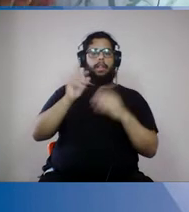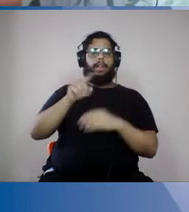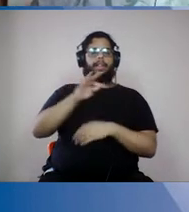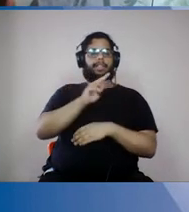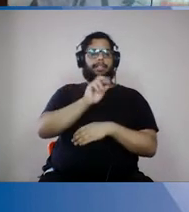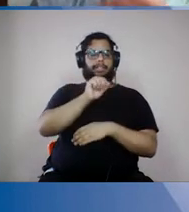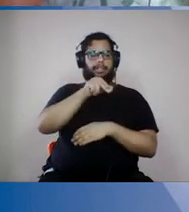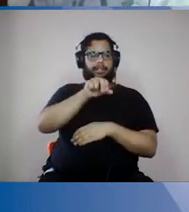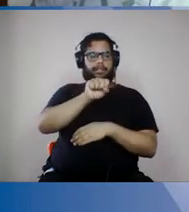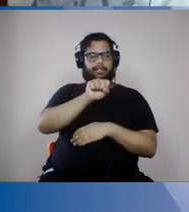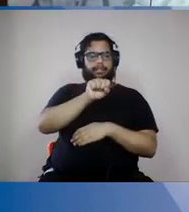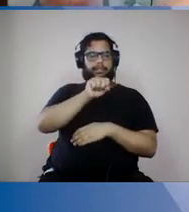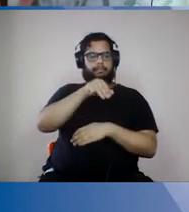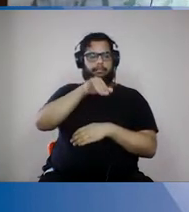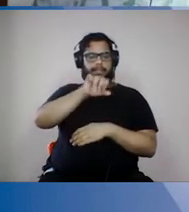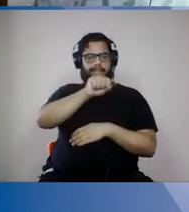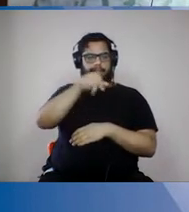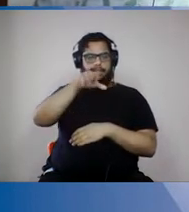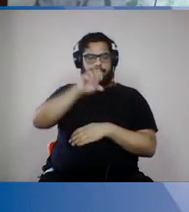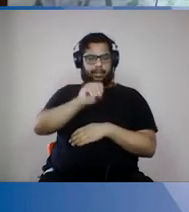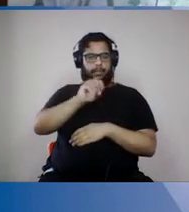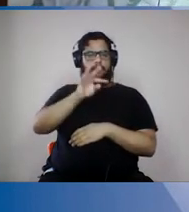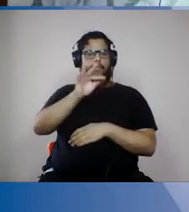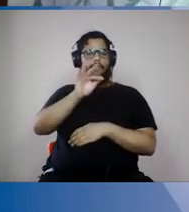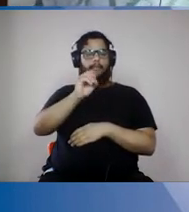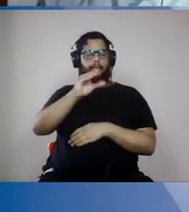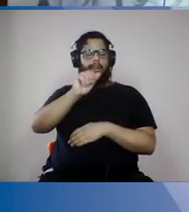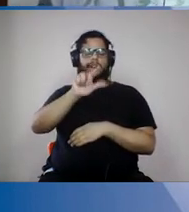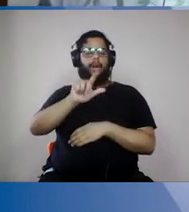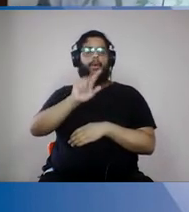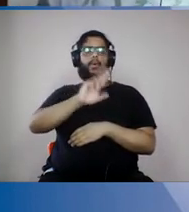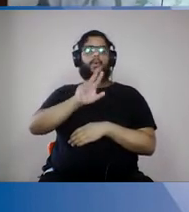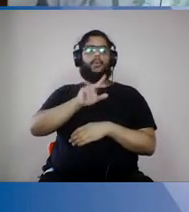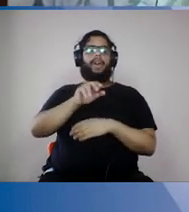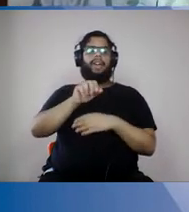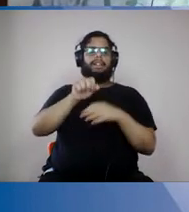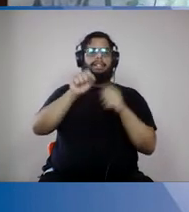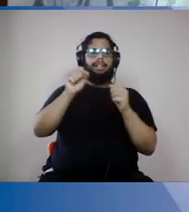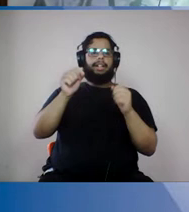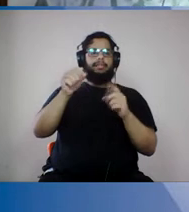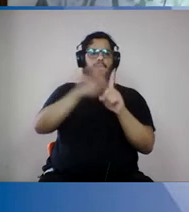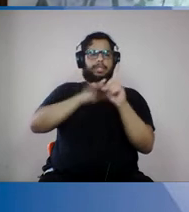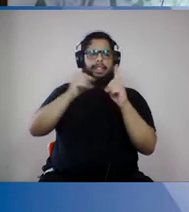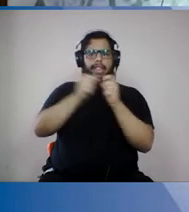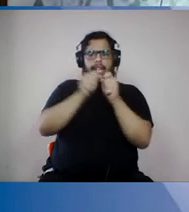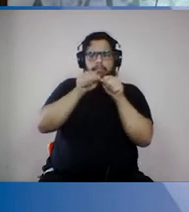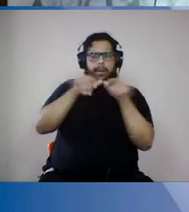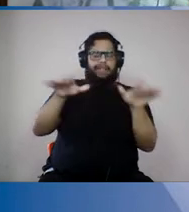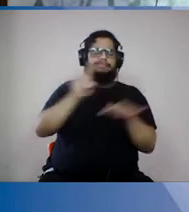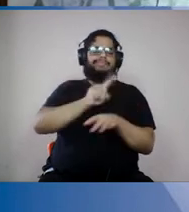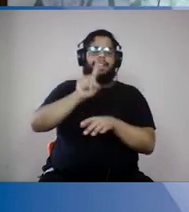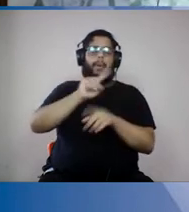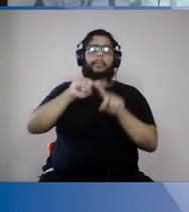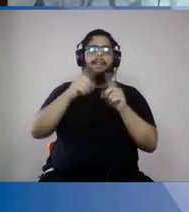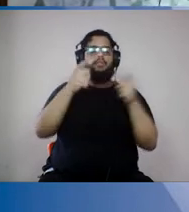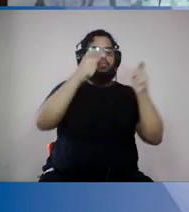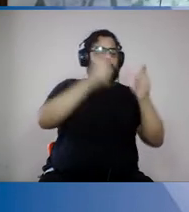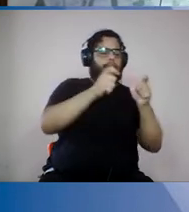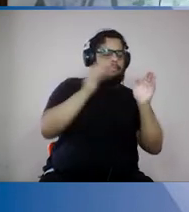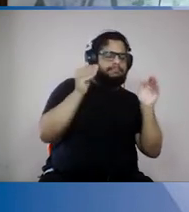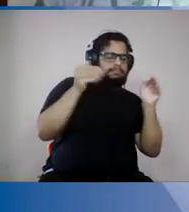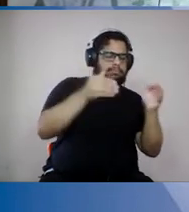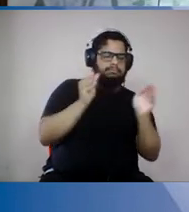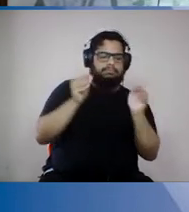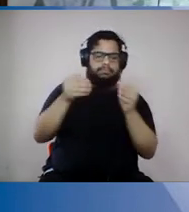O vírus para de circular na comunidade inteira livremente e começa a circular só em determinados locais específicos, onde